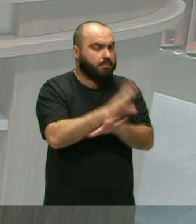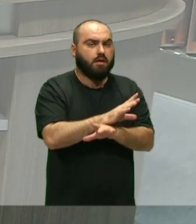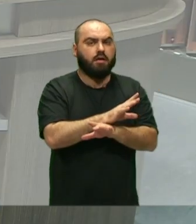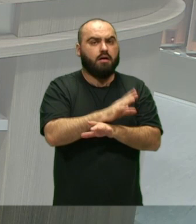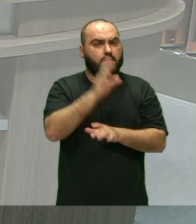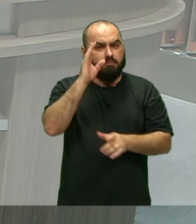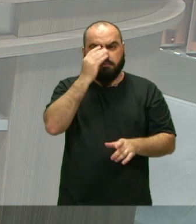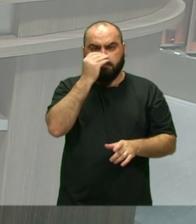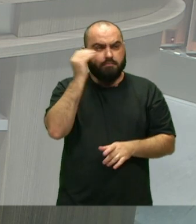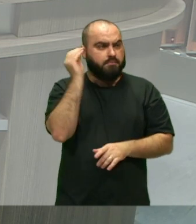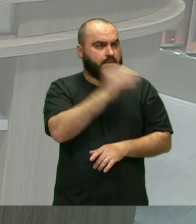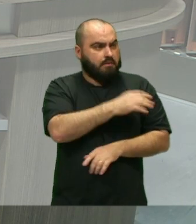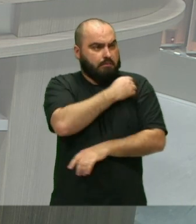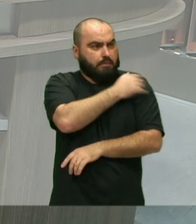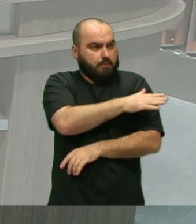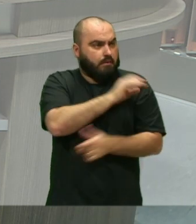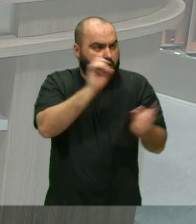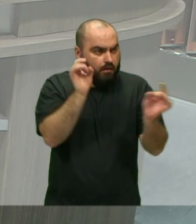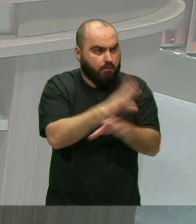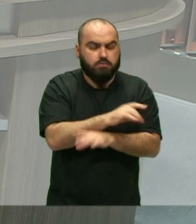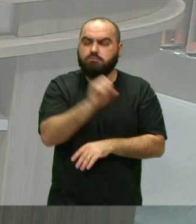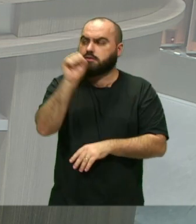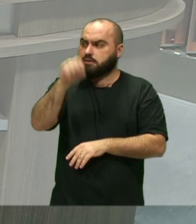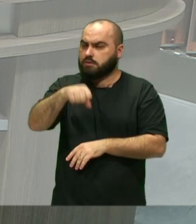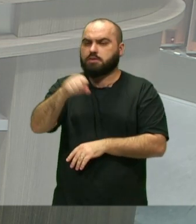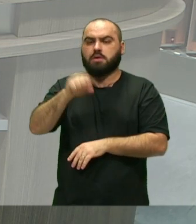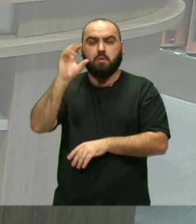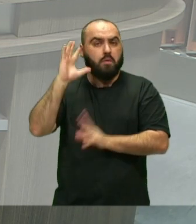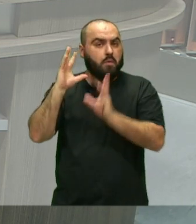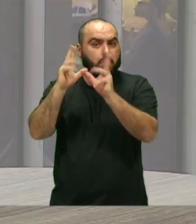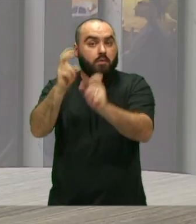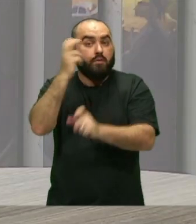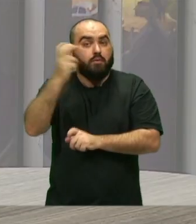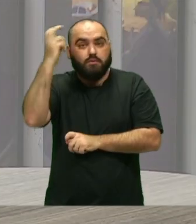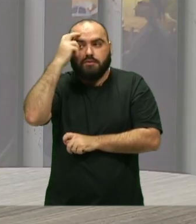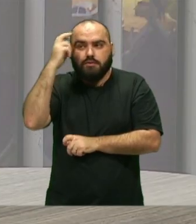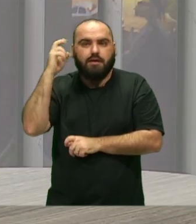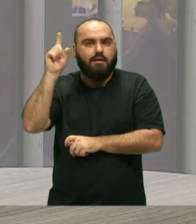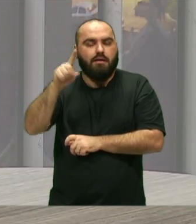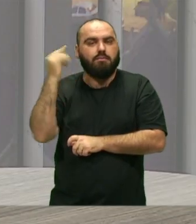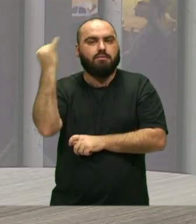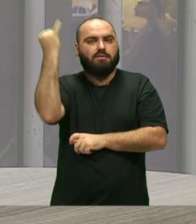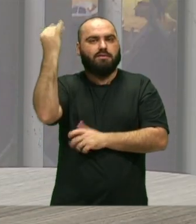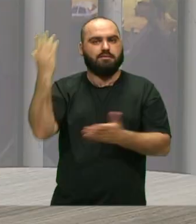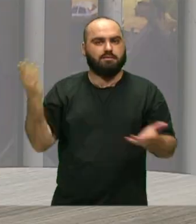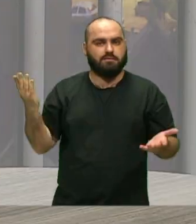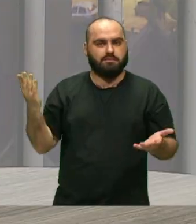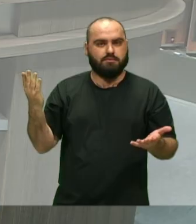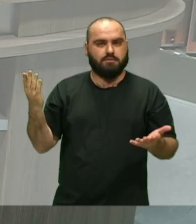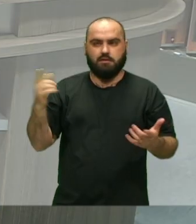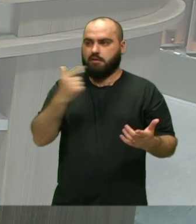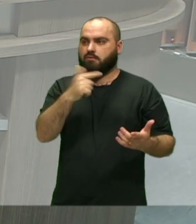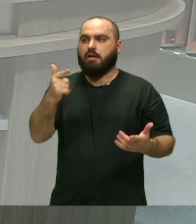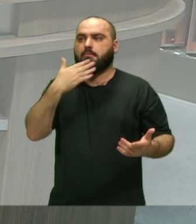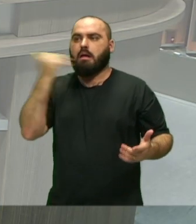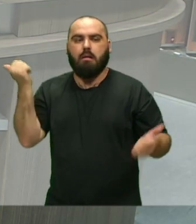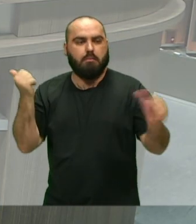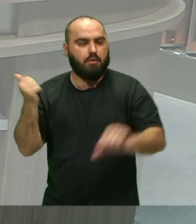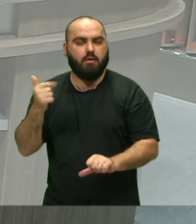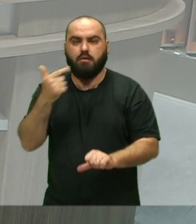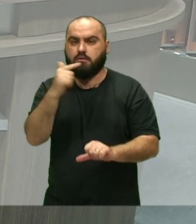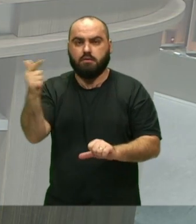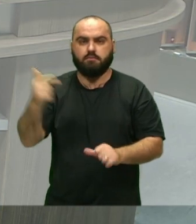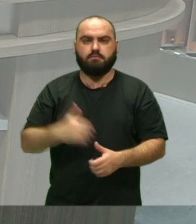preconceito Né? Com certeza Todas as culturas São importantes Né? A gente não pode Colocar uma Acima da outra É E assim